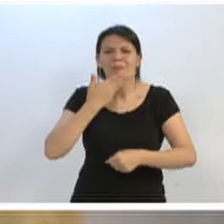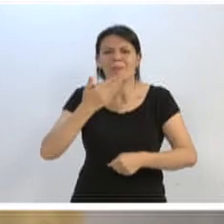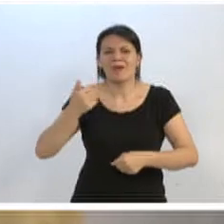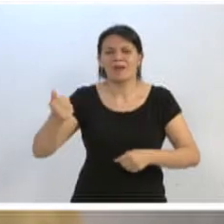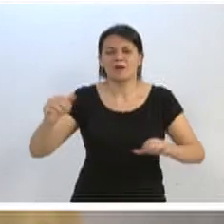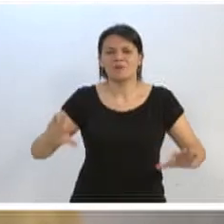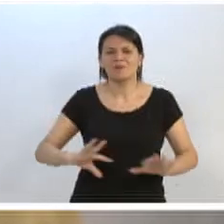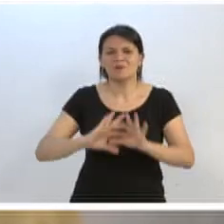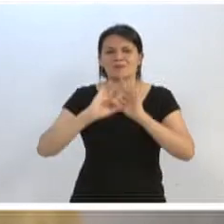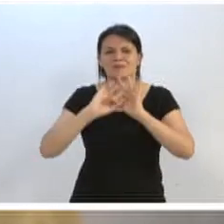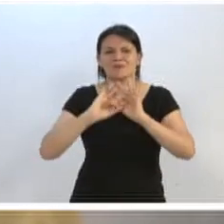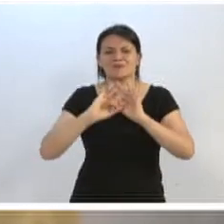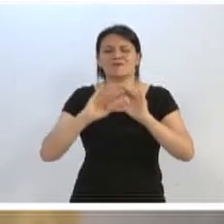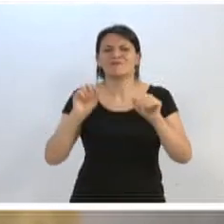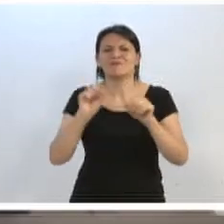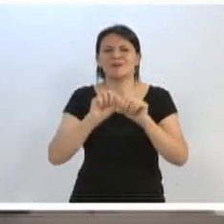a gente pode sim fazer a diferença. Obrigado. Obrigado. Obrigado.